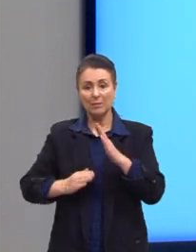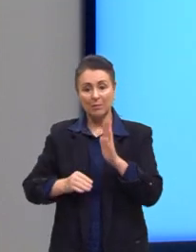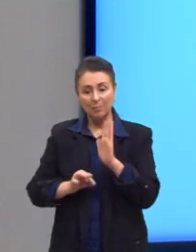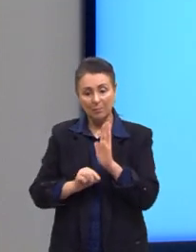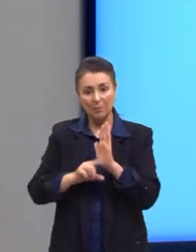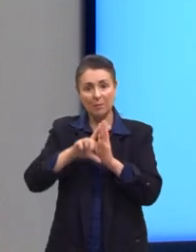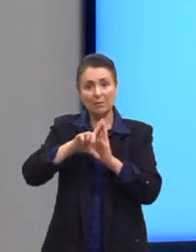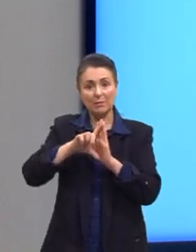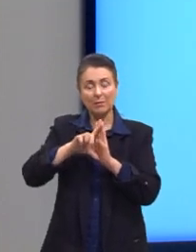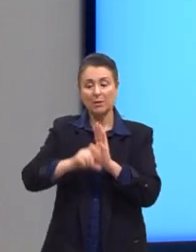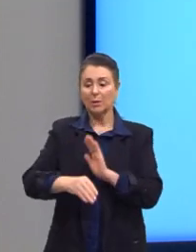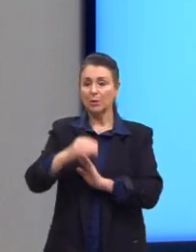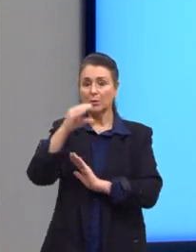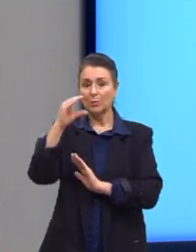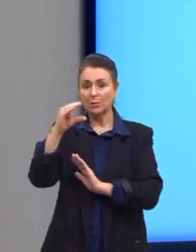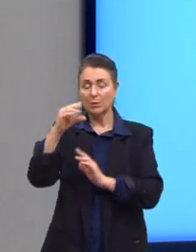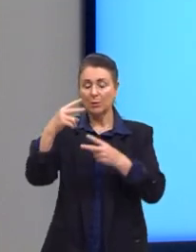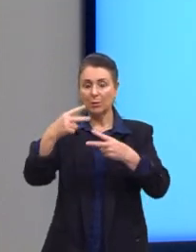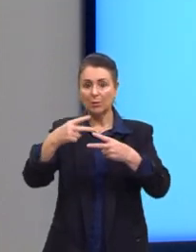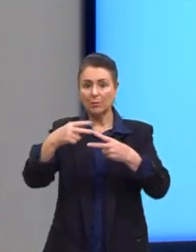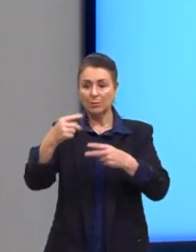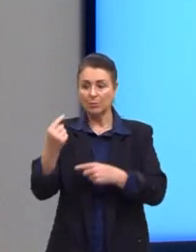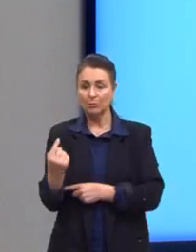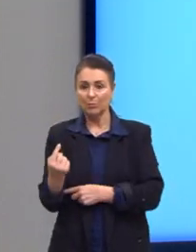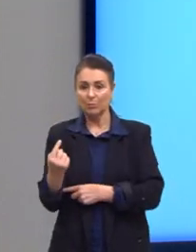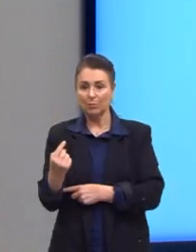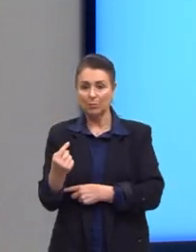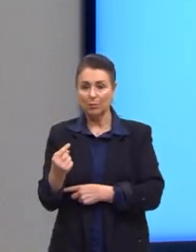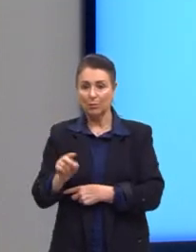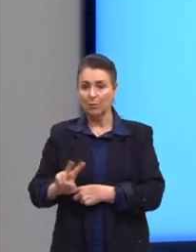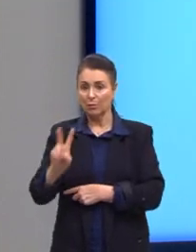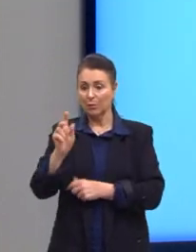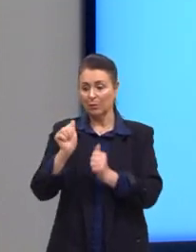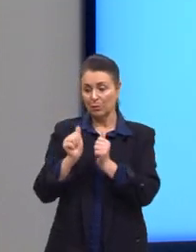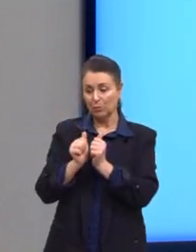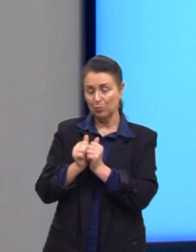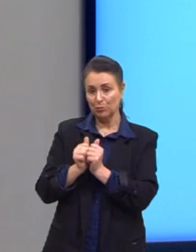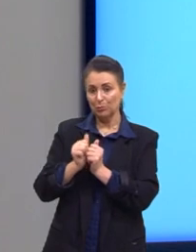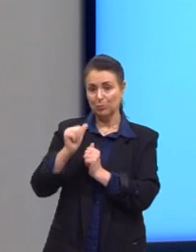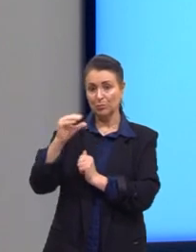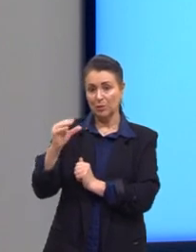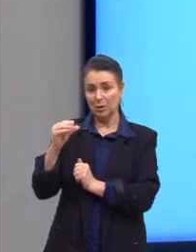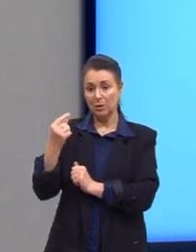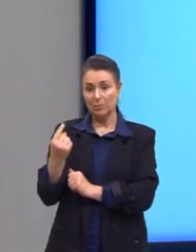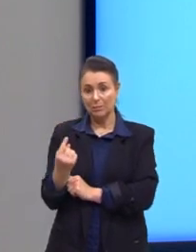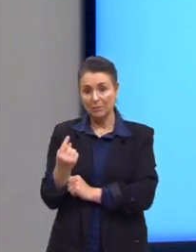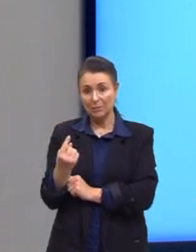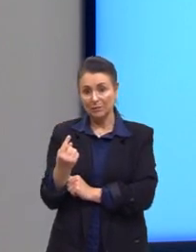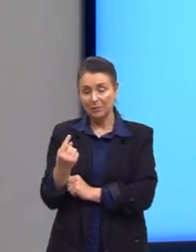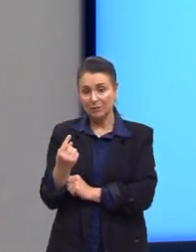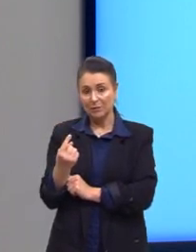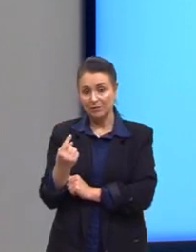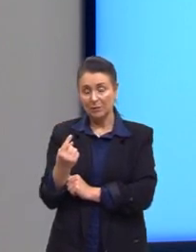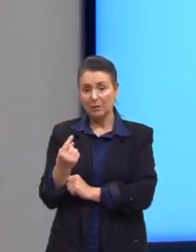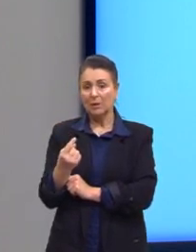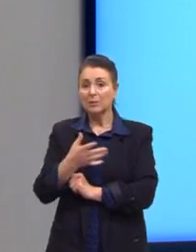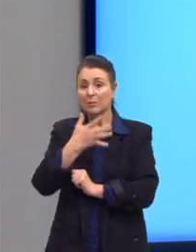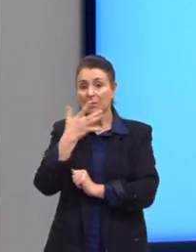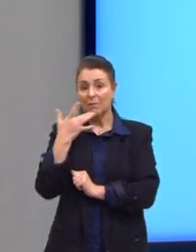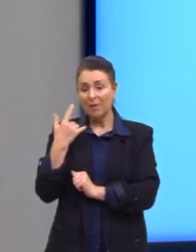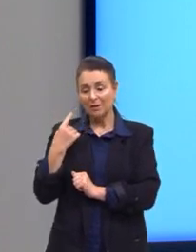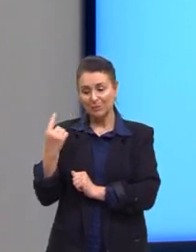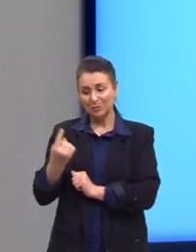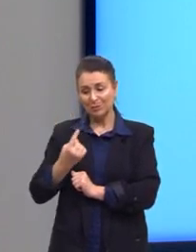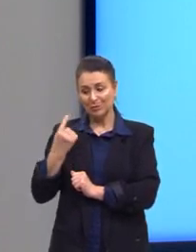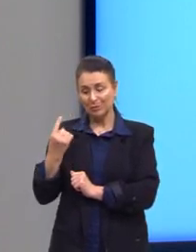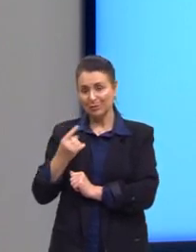né? E o c, ele possui coeficiente 1. O valorzinho que acompanharia o c aqui seria 1. Então, fica fácil de isolar o